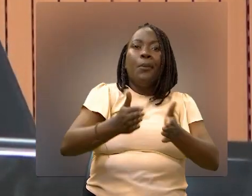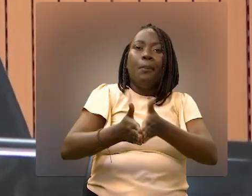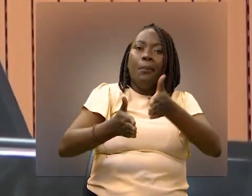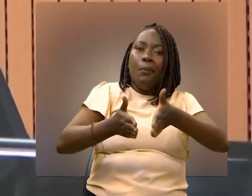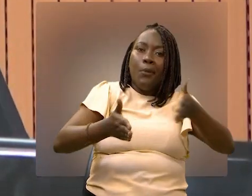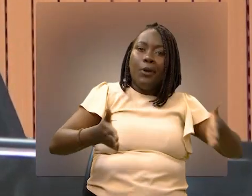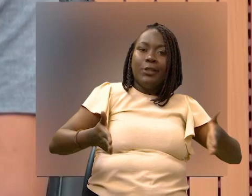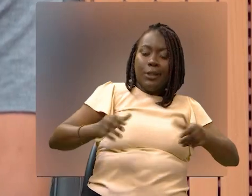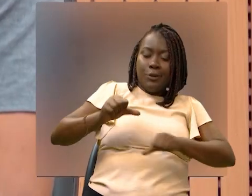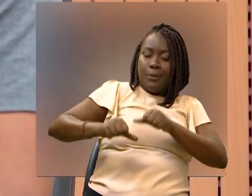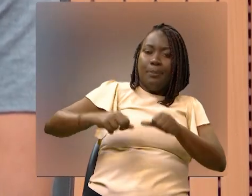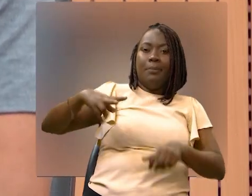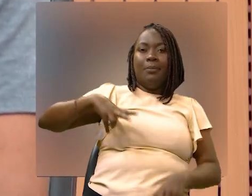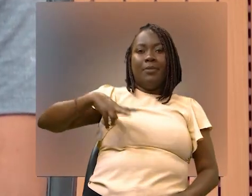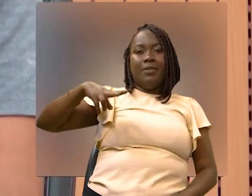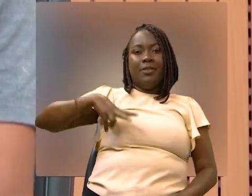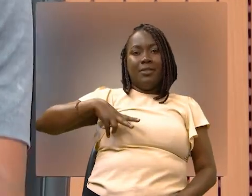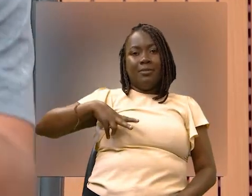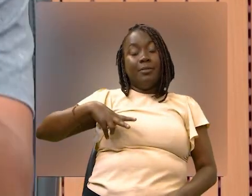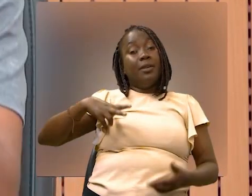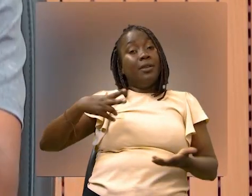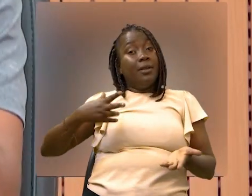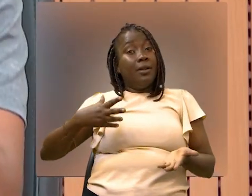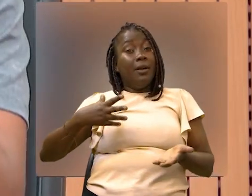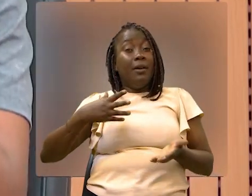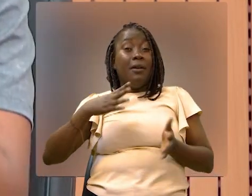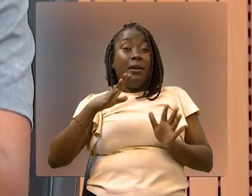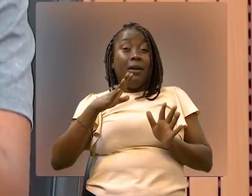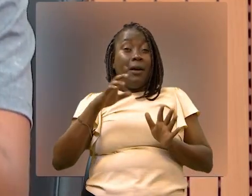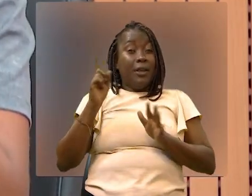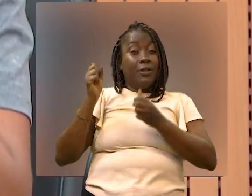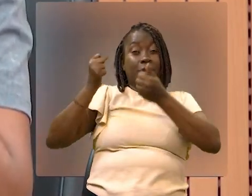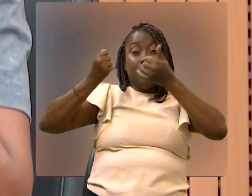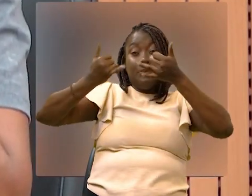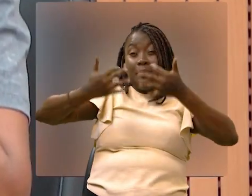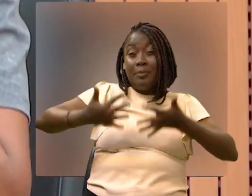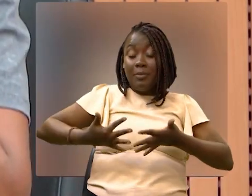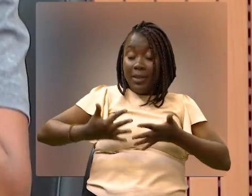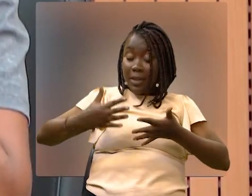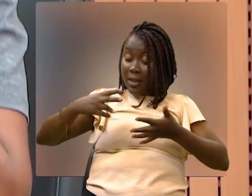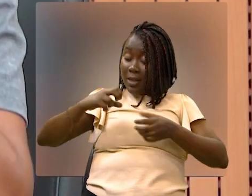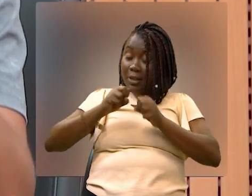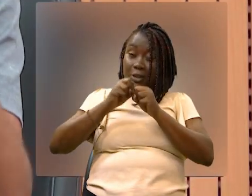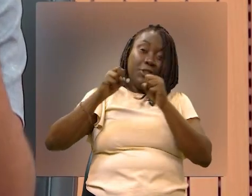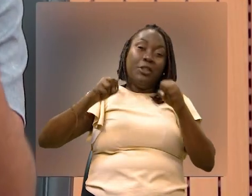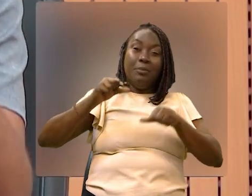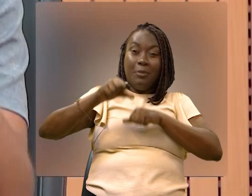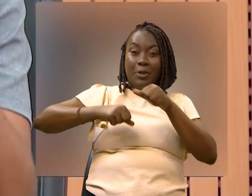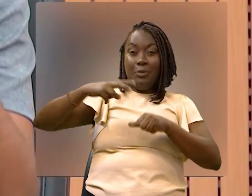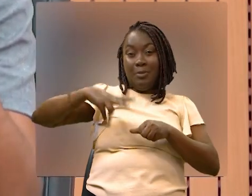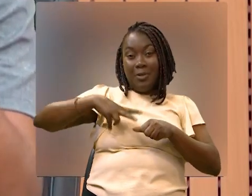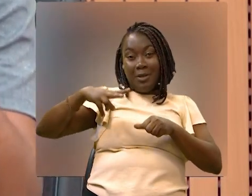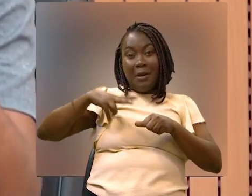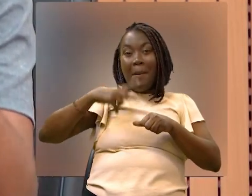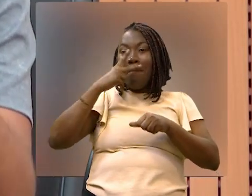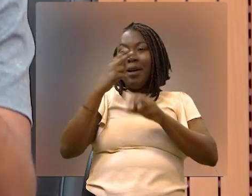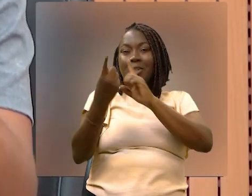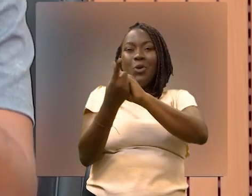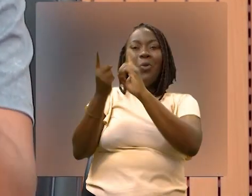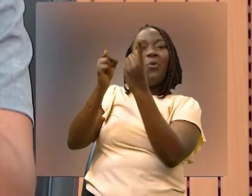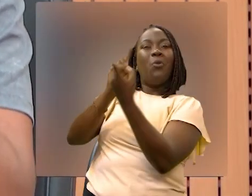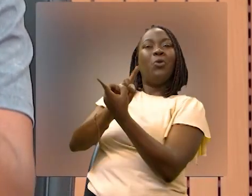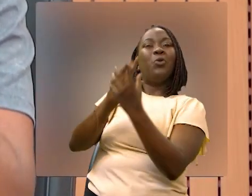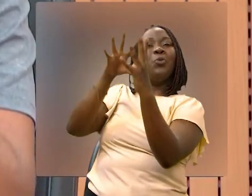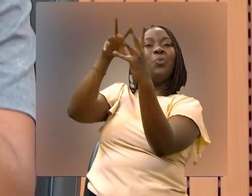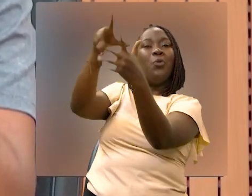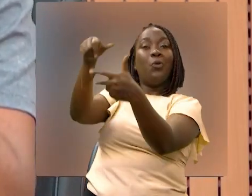privatização. Para Renan, presidente do Sindai, o fato de privatizar a situação faz com que a cidade ande na contramão do